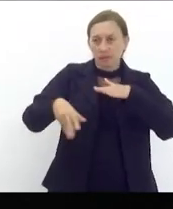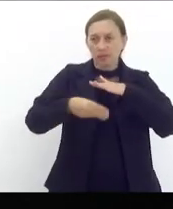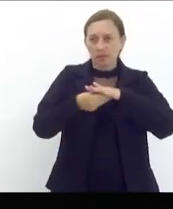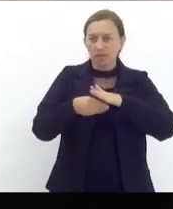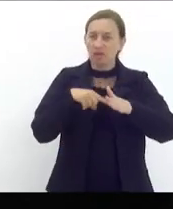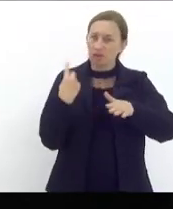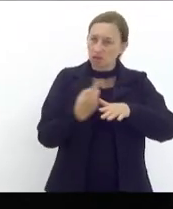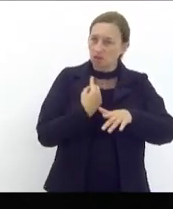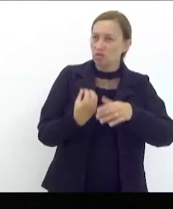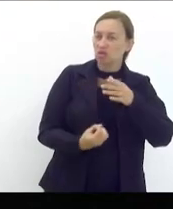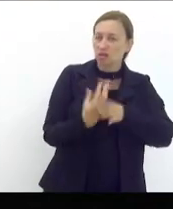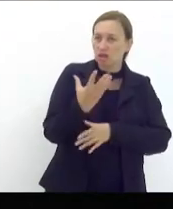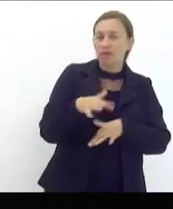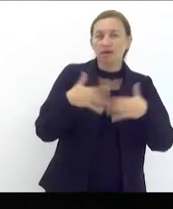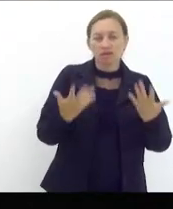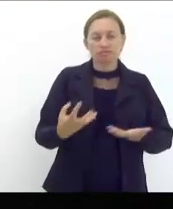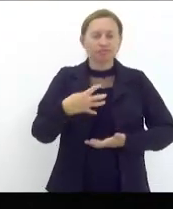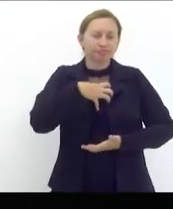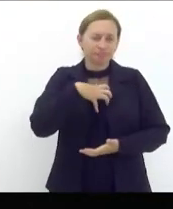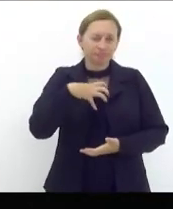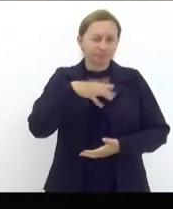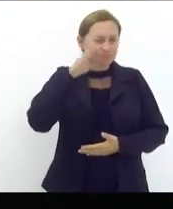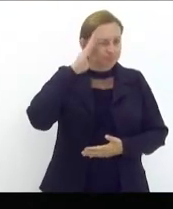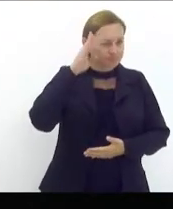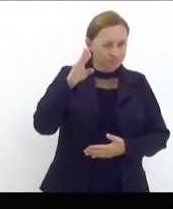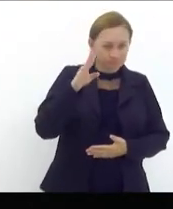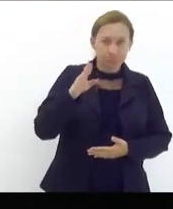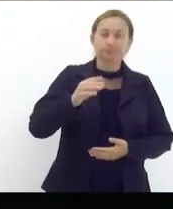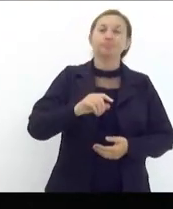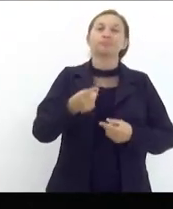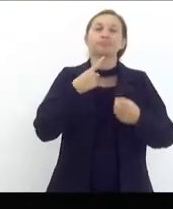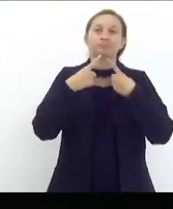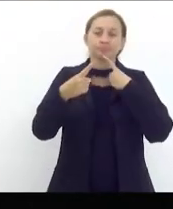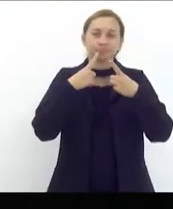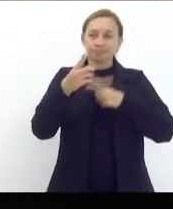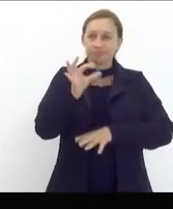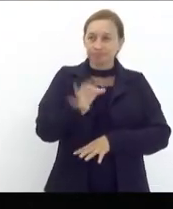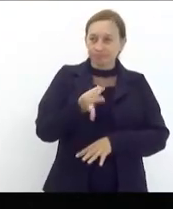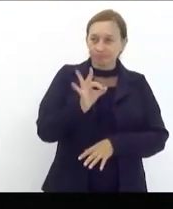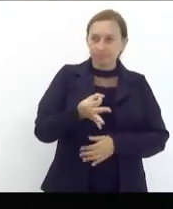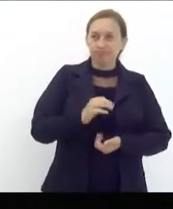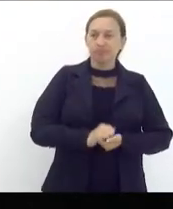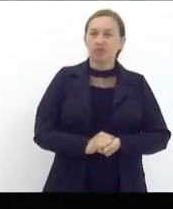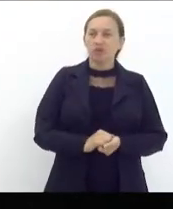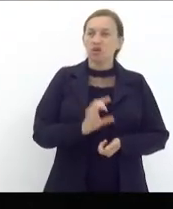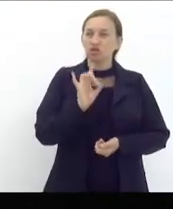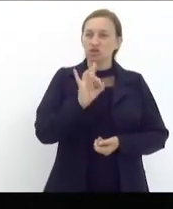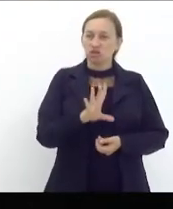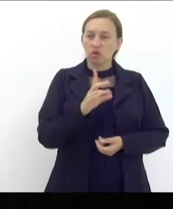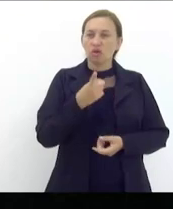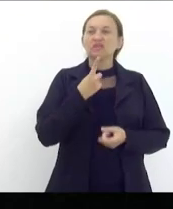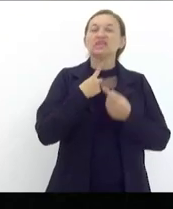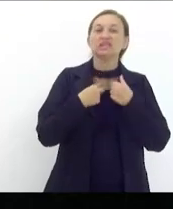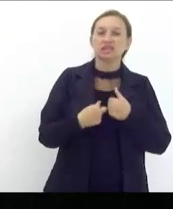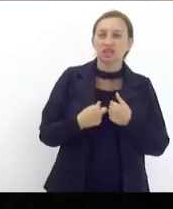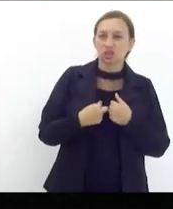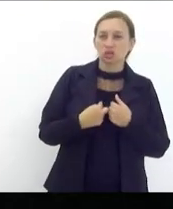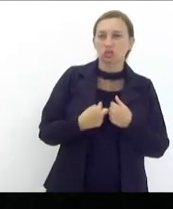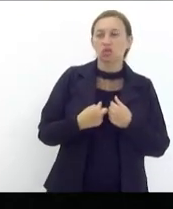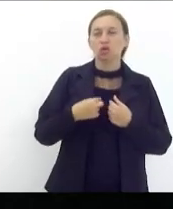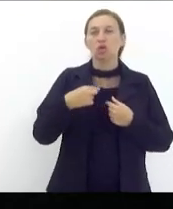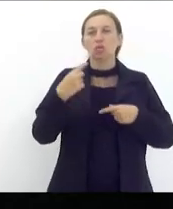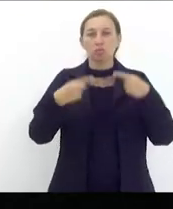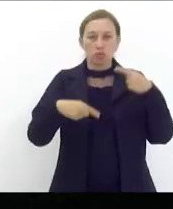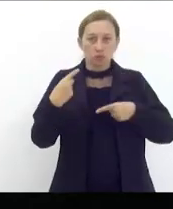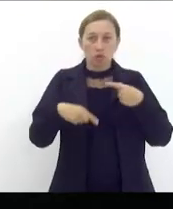apontam então nesse sentido é fundamental que a gente possa fazer o debate concreto não basta só vontade política a gente